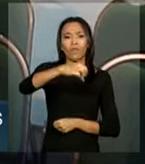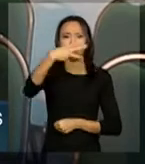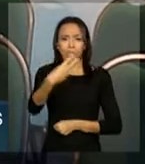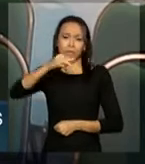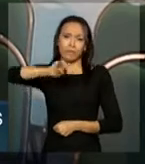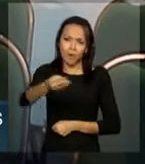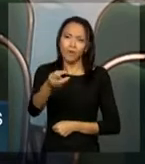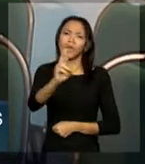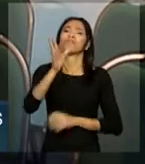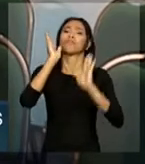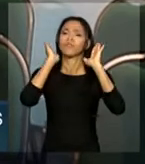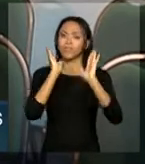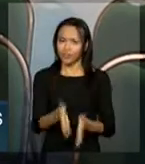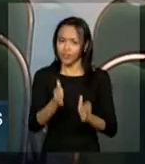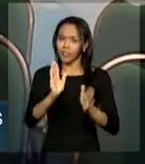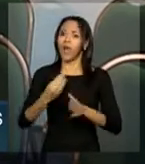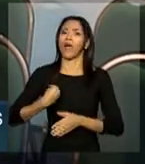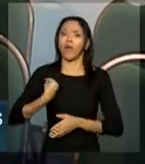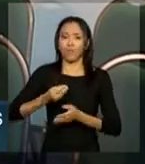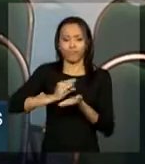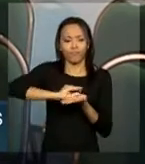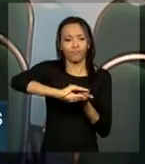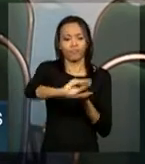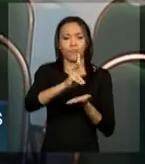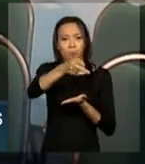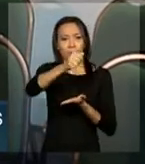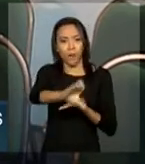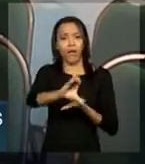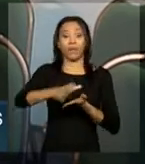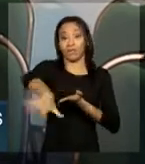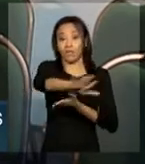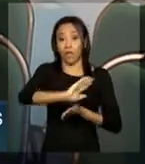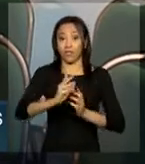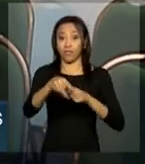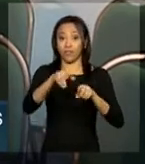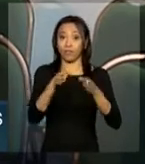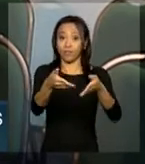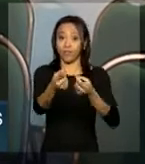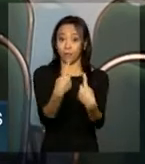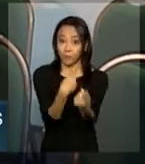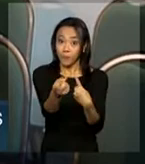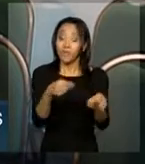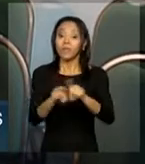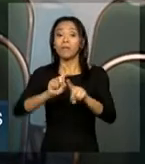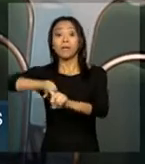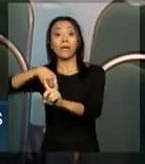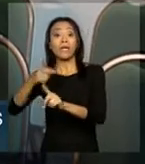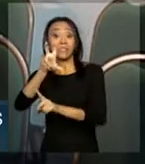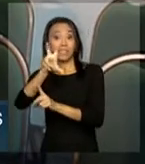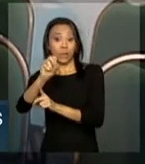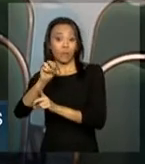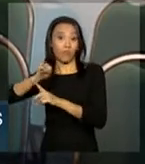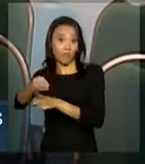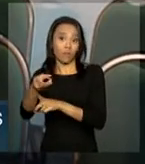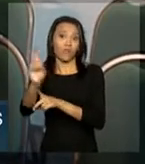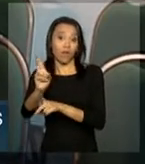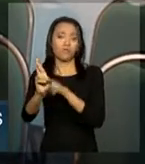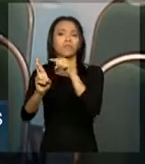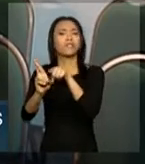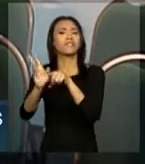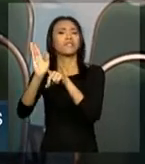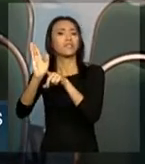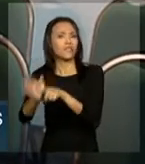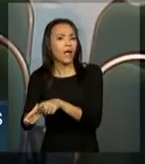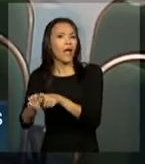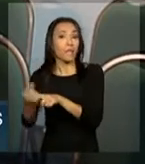que já estavam disponíveis no PAC-2 para a mobilidade urbana e os 50 bilhões de reais que foram destinados